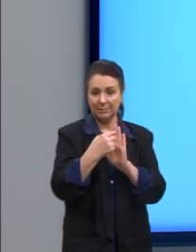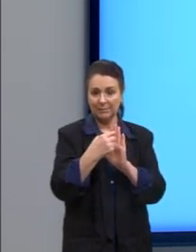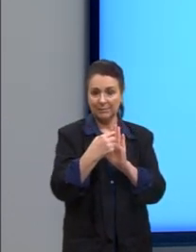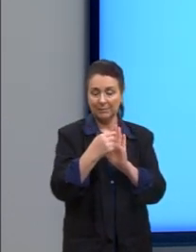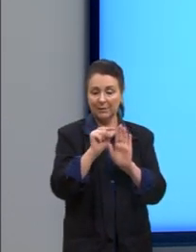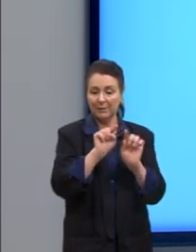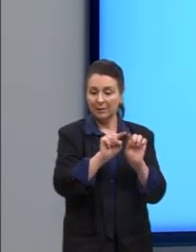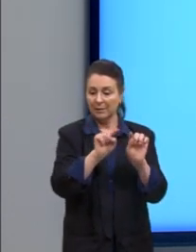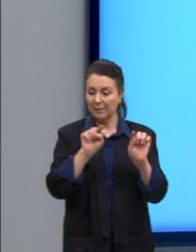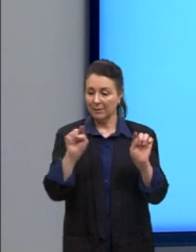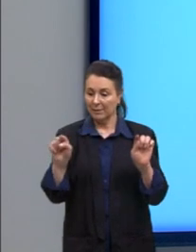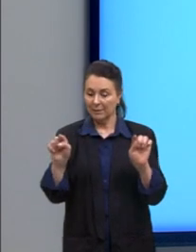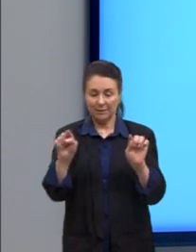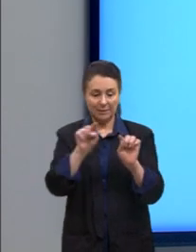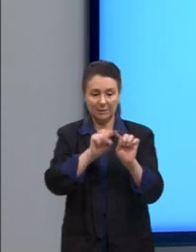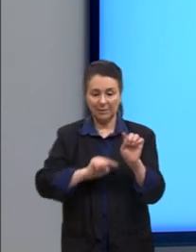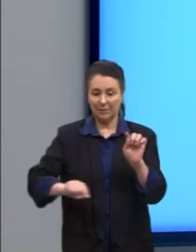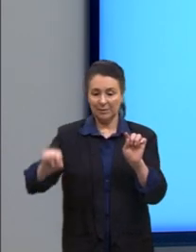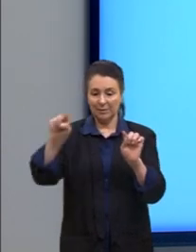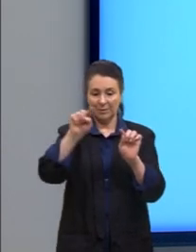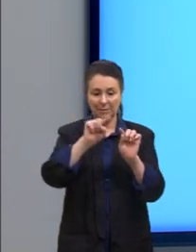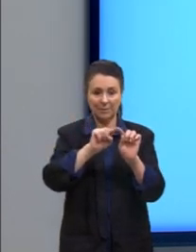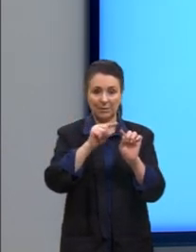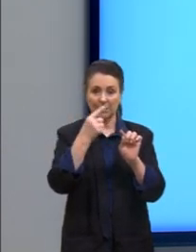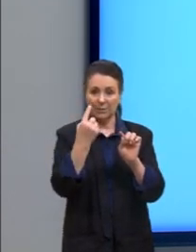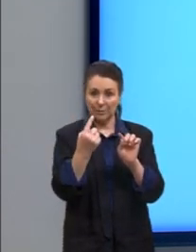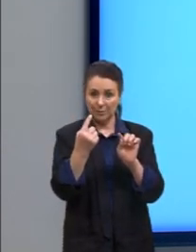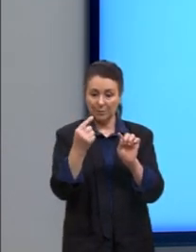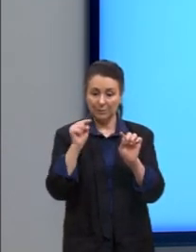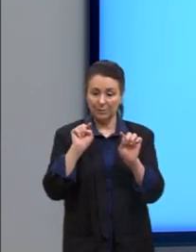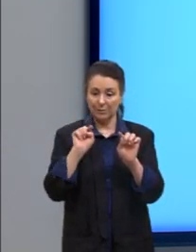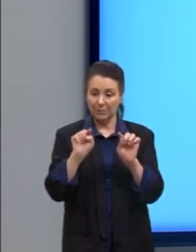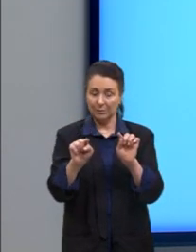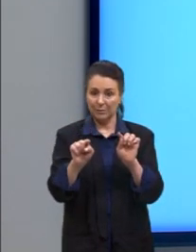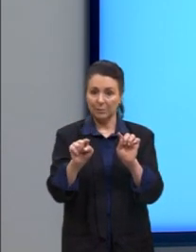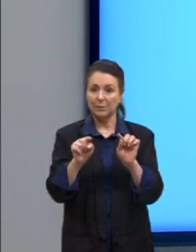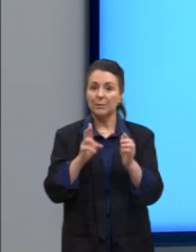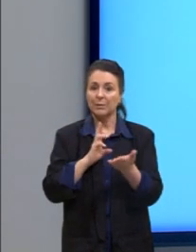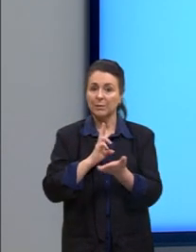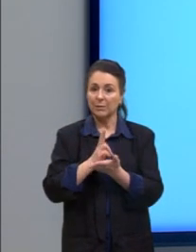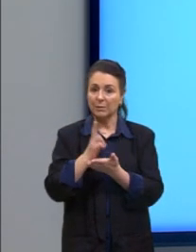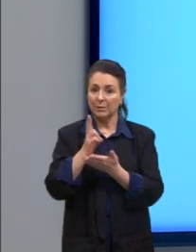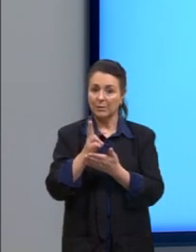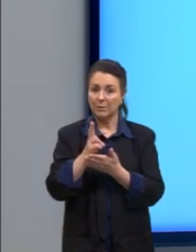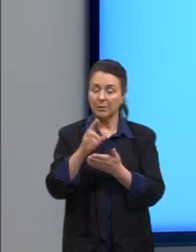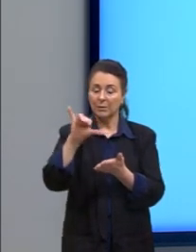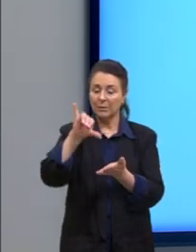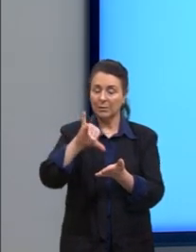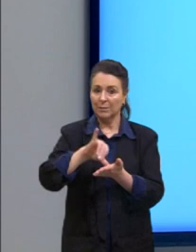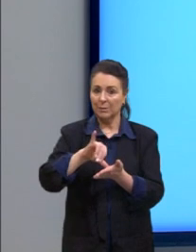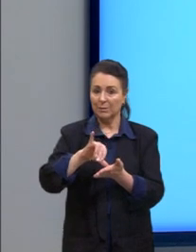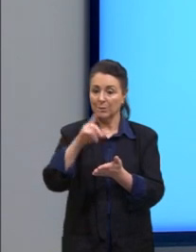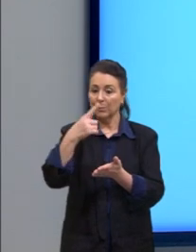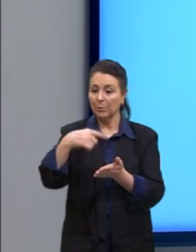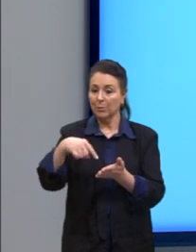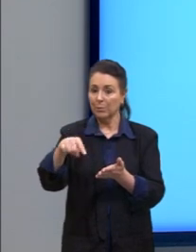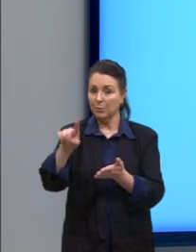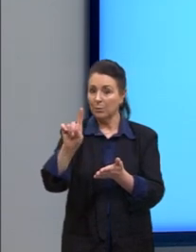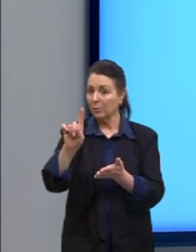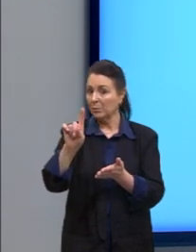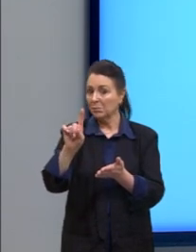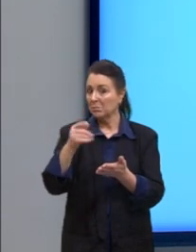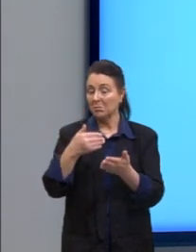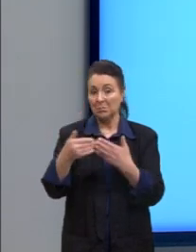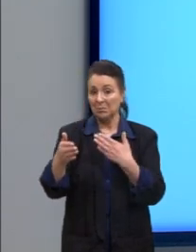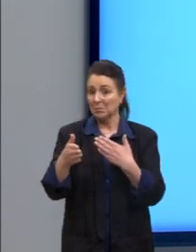Distância de ponto e circunferência, um dos pontos sempre vai ser o centro. O outro ponto é um ponto